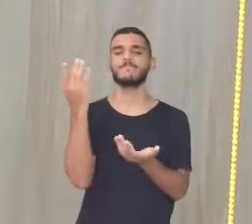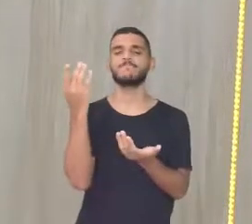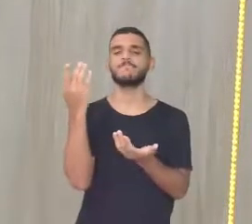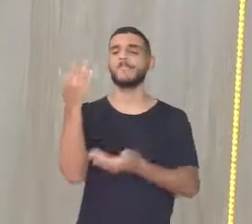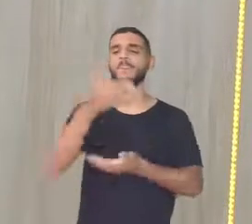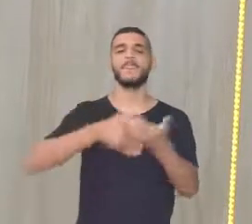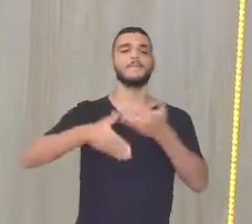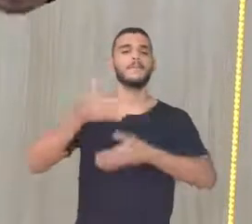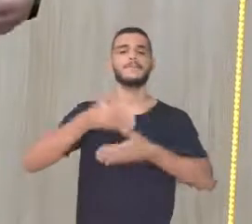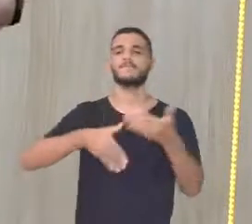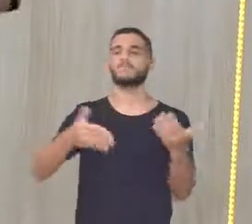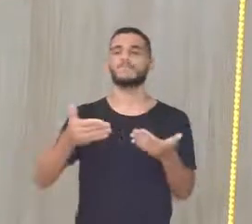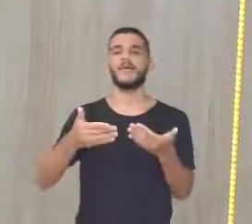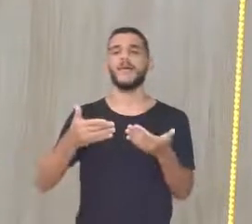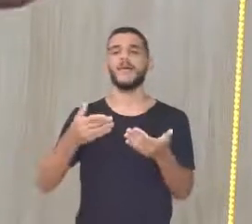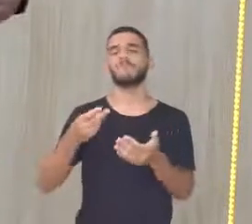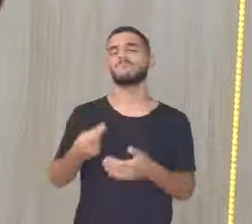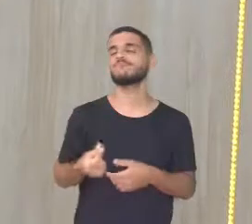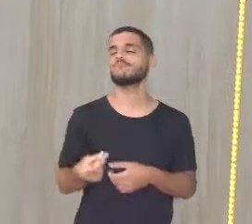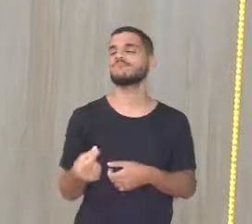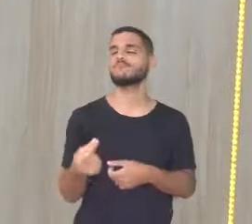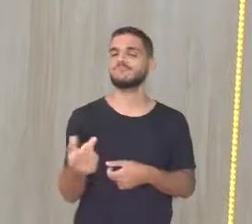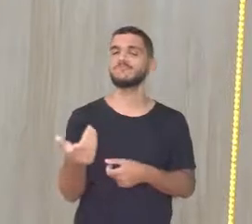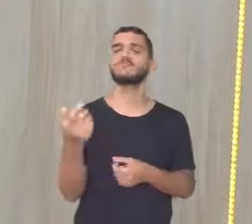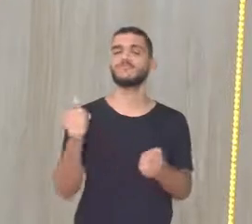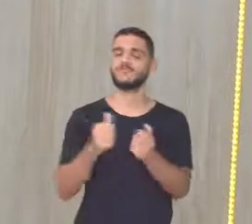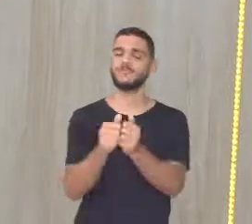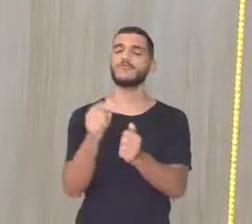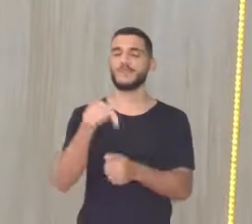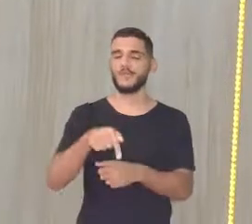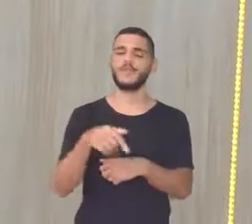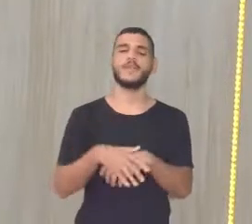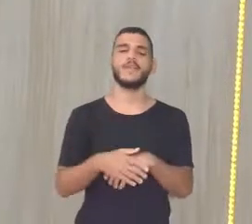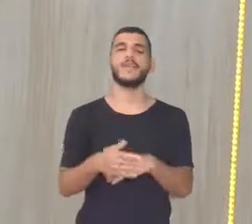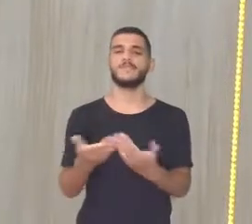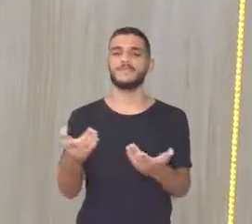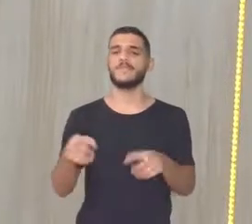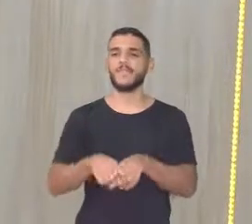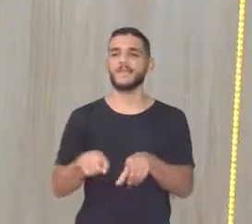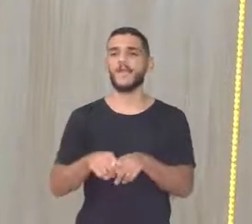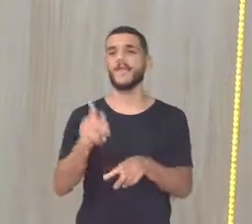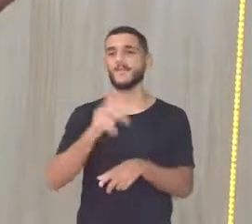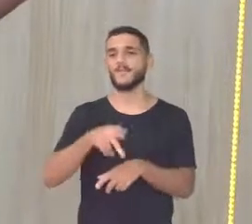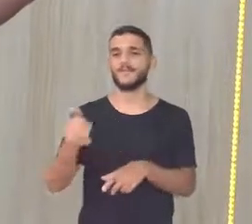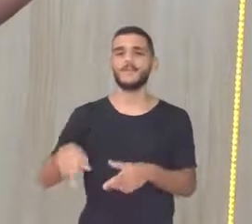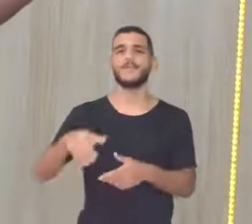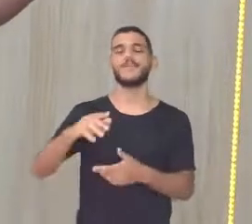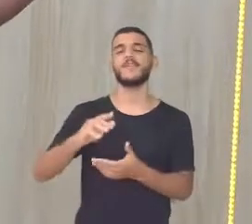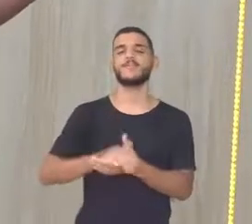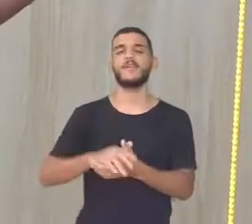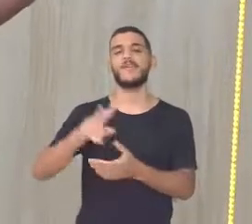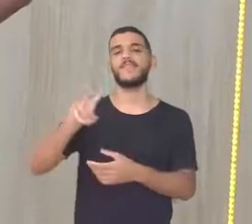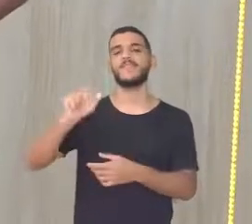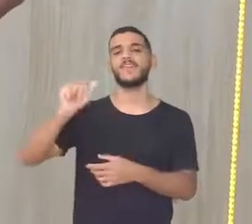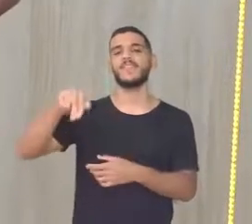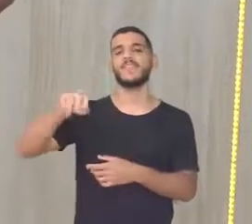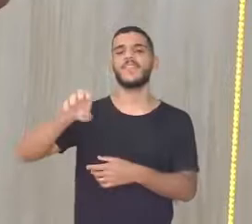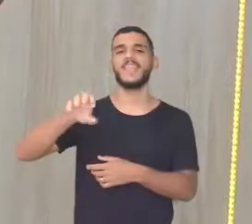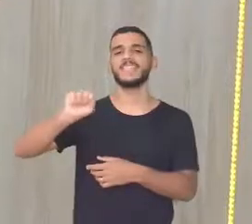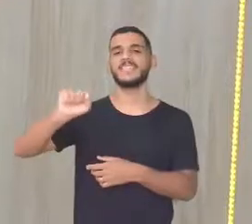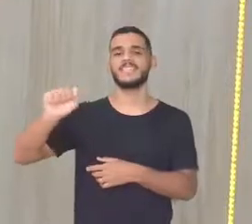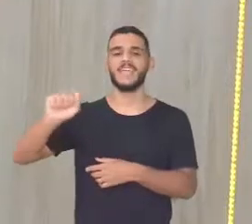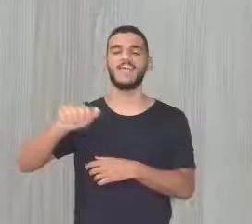participar Está participando já há um bom tempo conosco das nossas aulas A professora Vanessa, seja bem-vinda